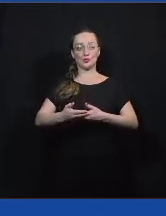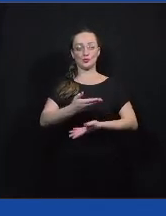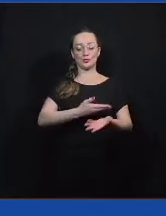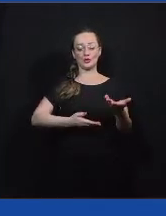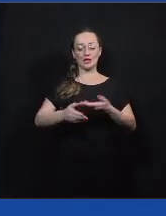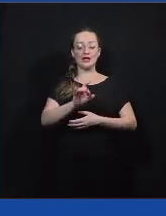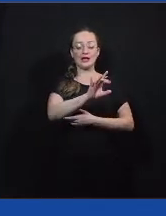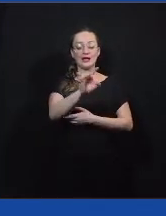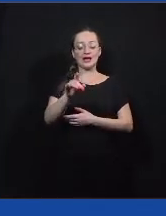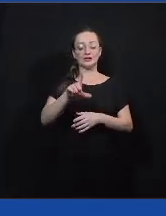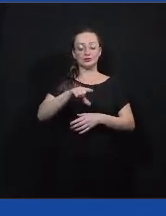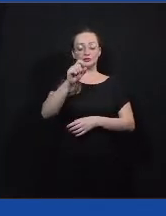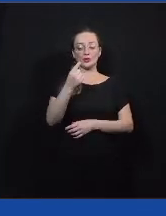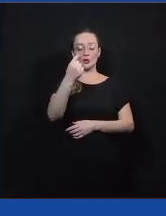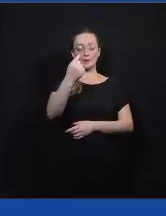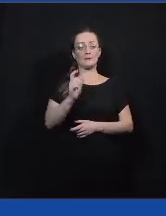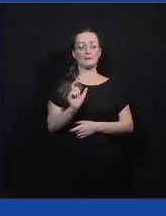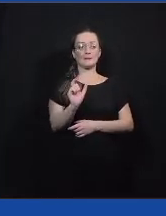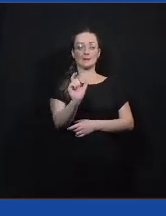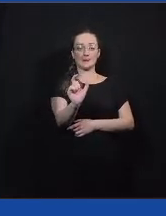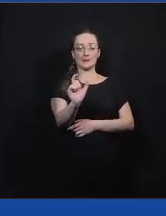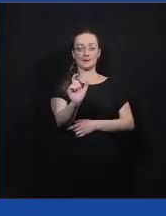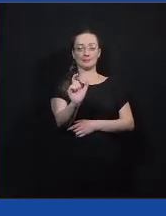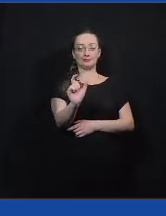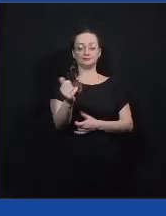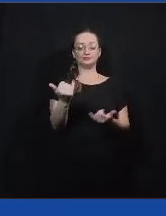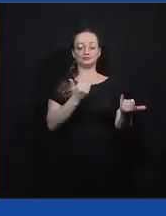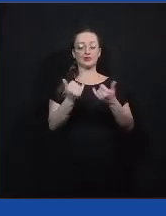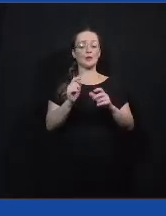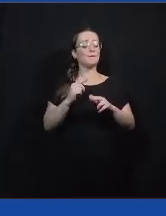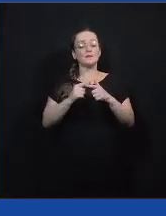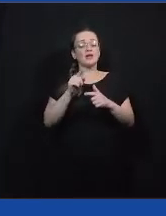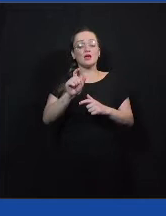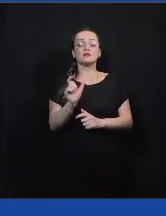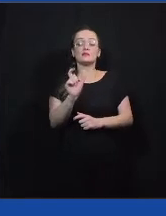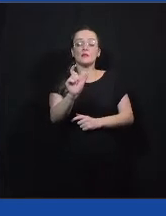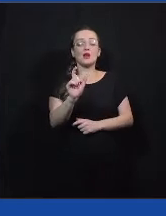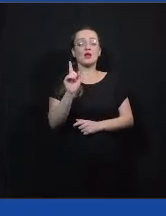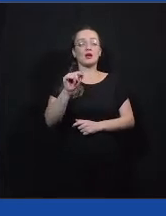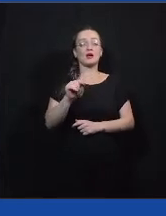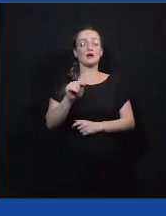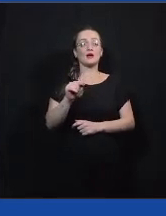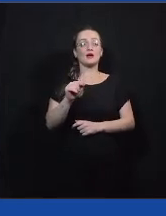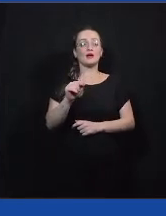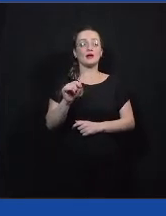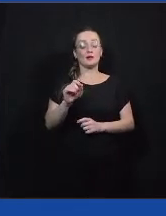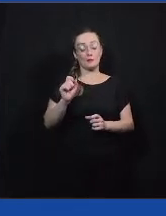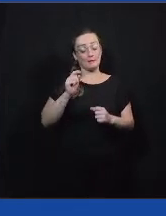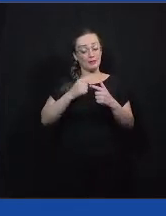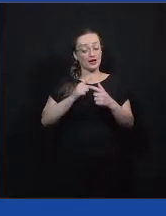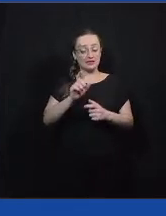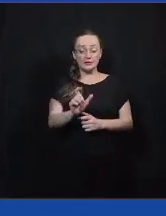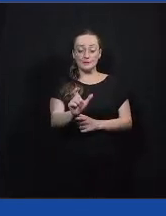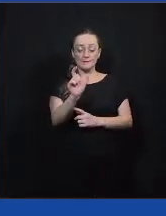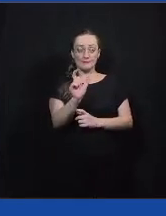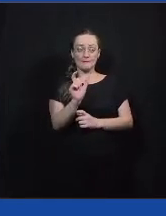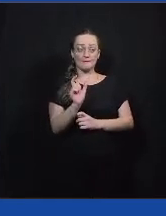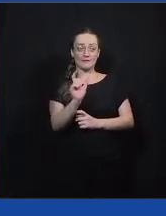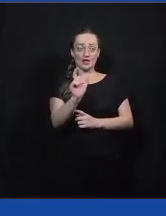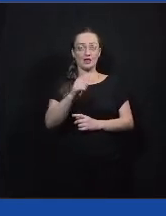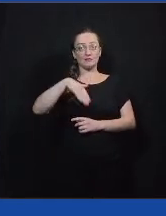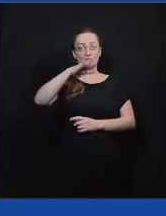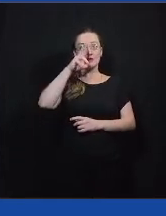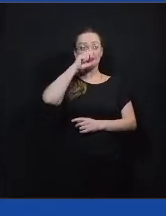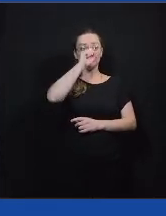escolher uma palavra. E aí, contar pra nós por que acha que essa palavra, das que apareceram aí, foi mais